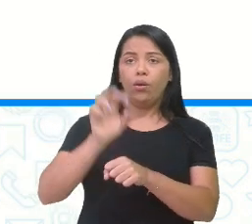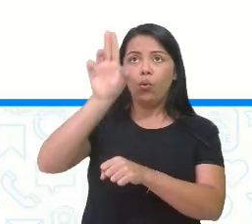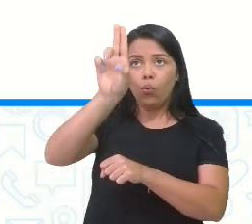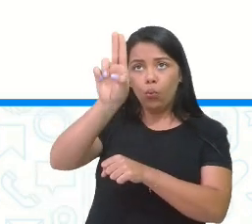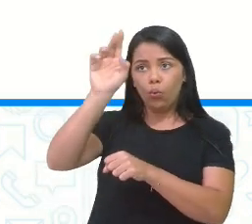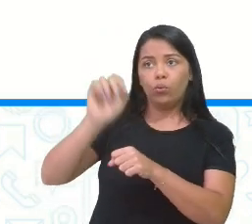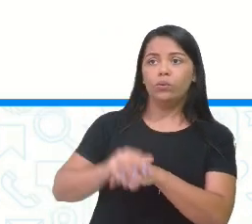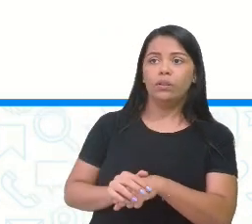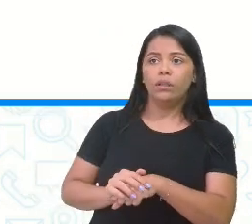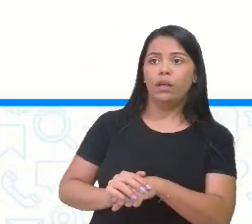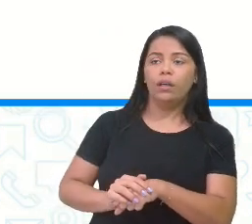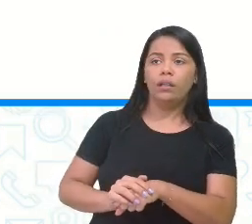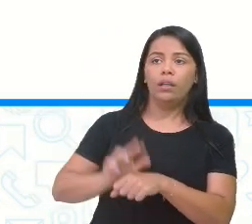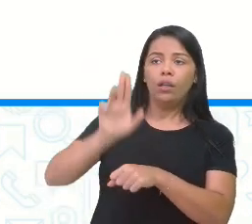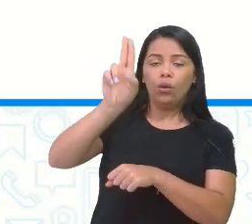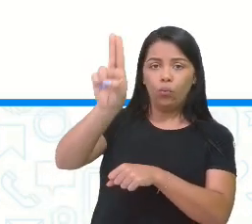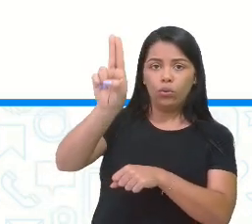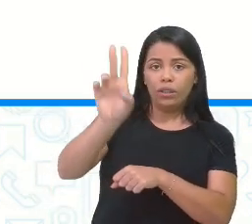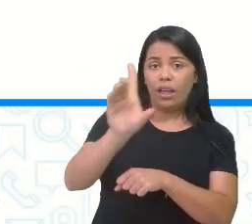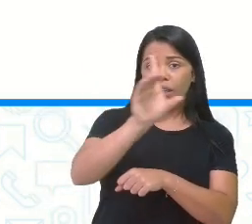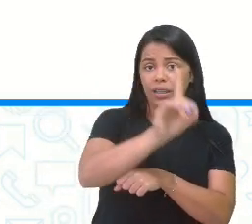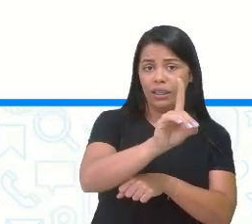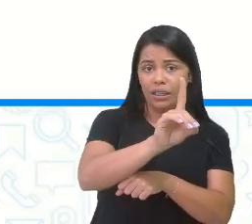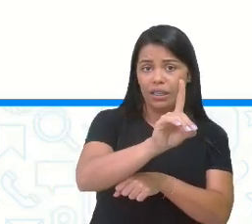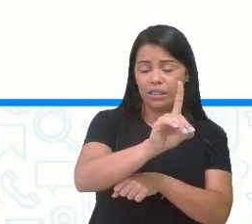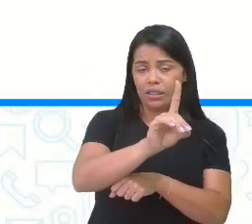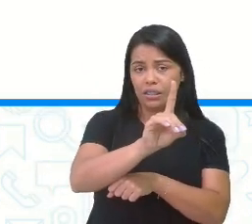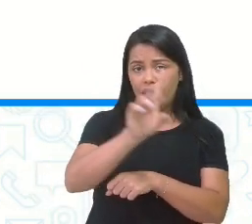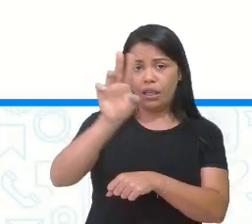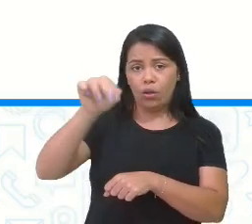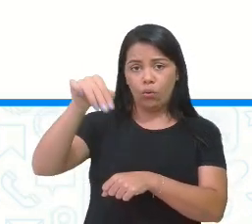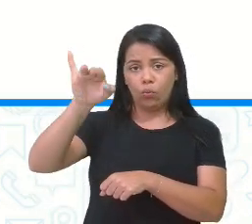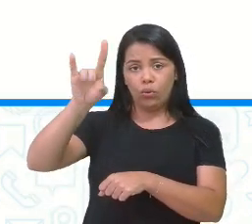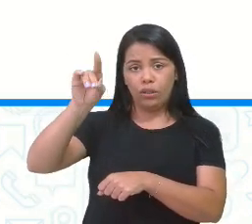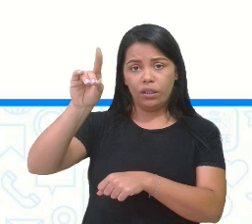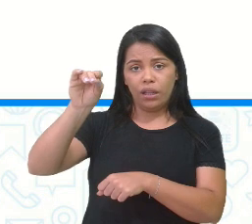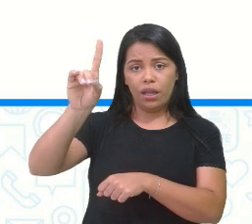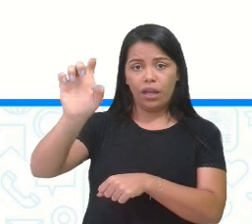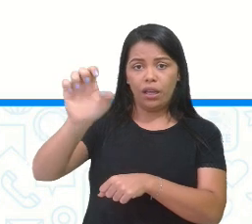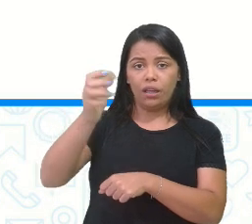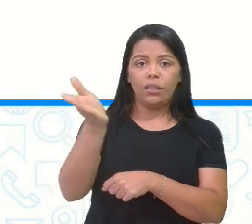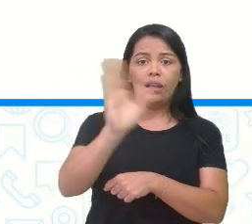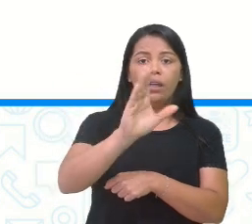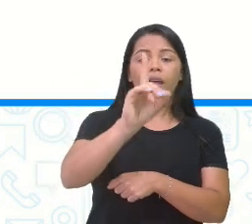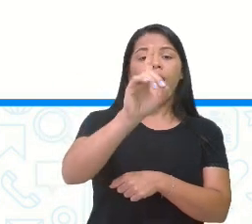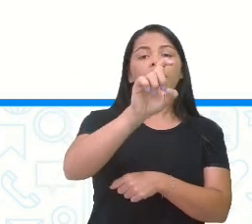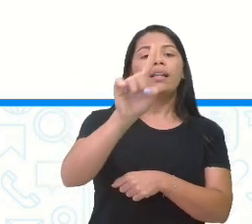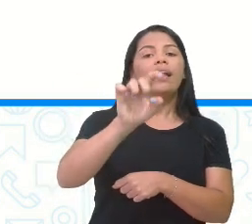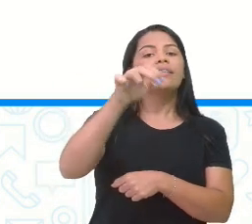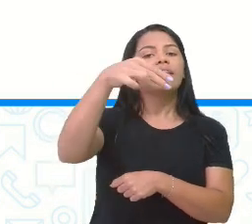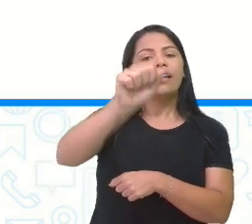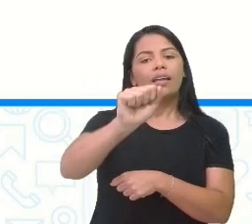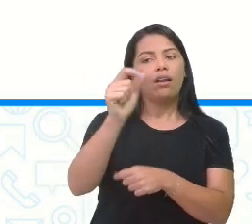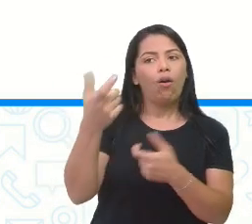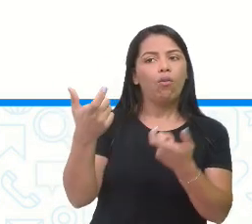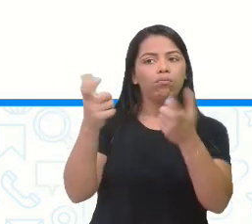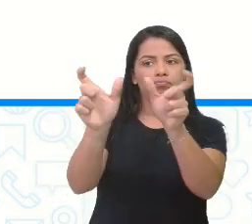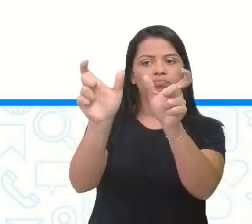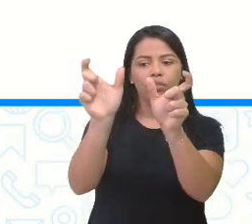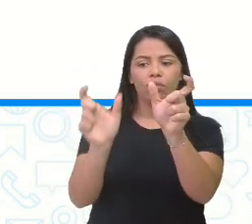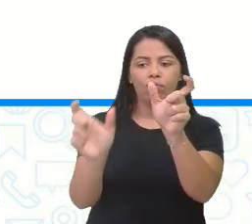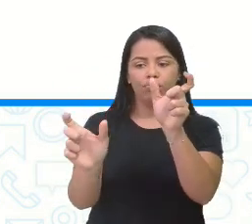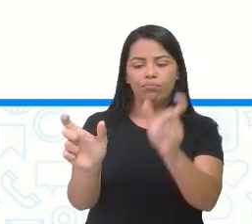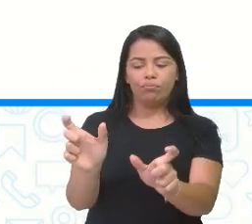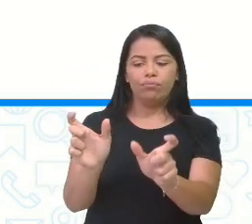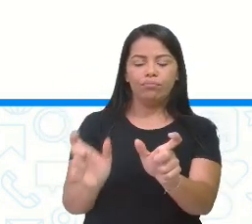dezena embaixo de dezena. Você que tá aí no terceiro ano, já consegue fazer essa continha, né? Como é o resultado?